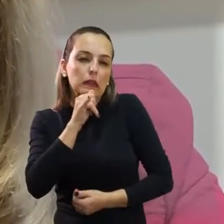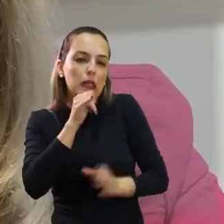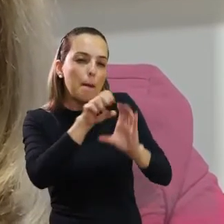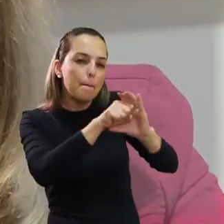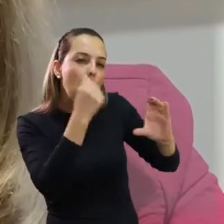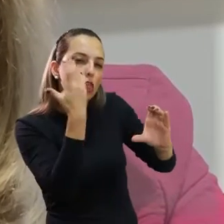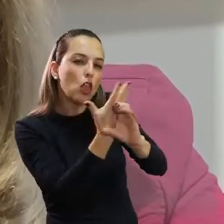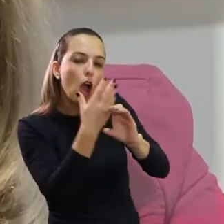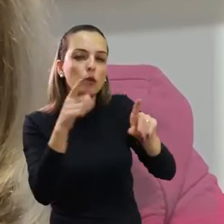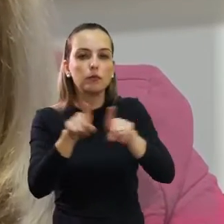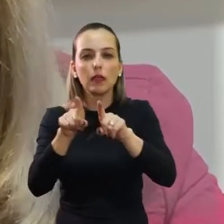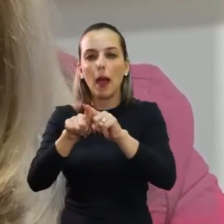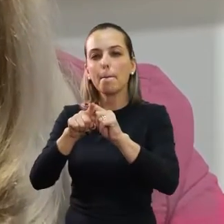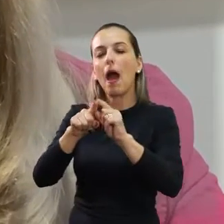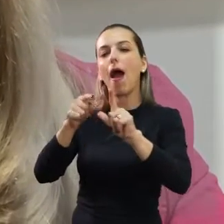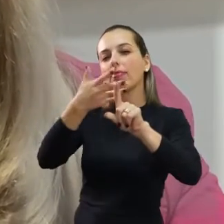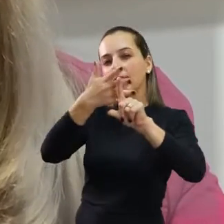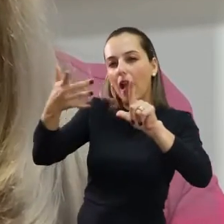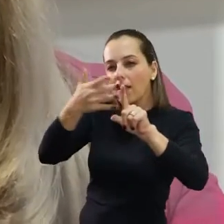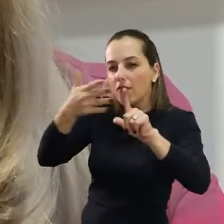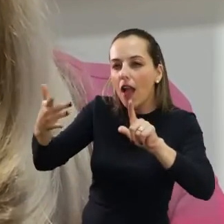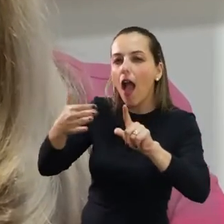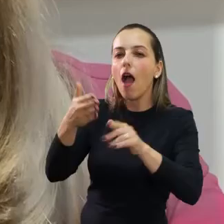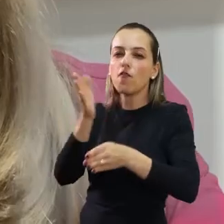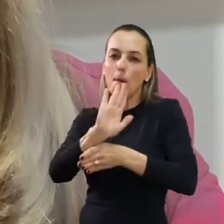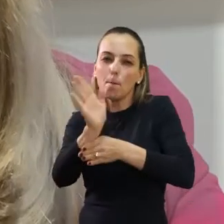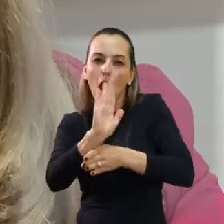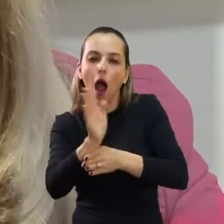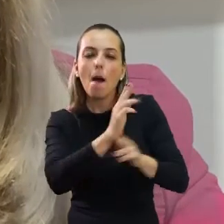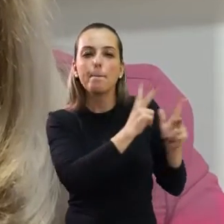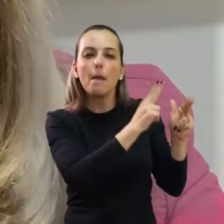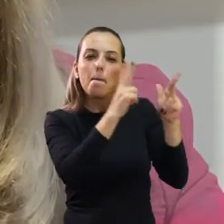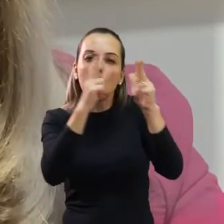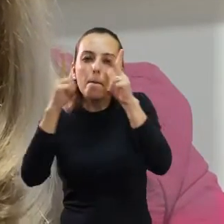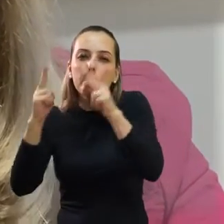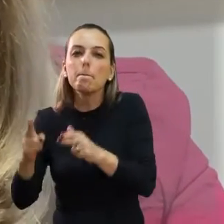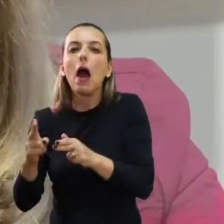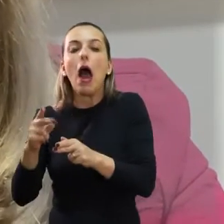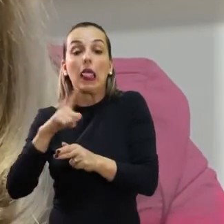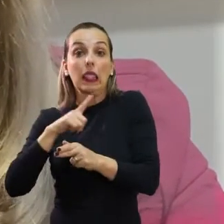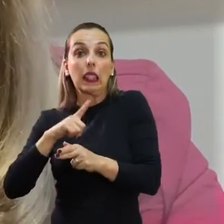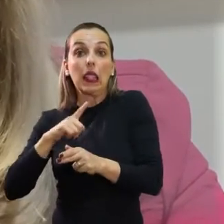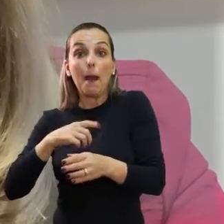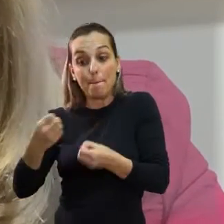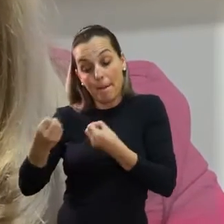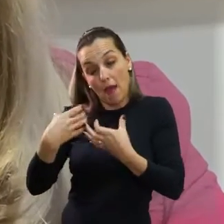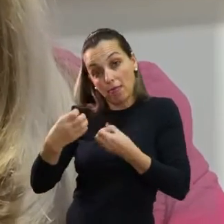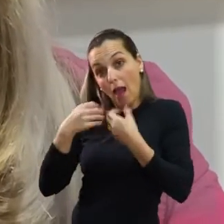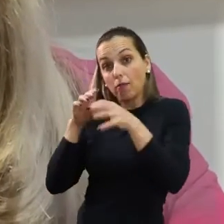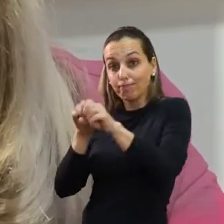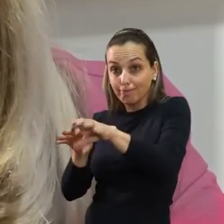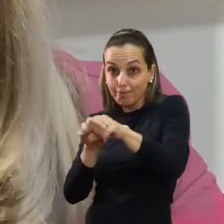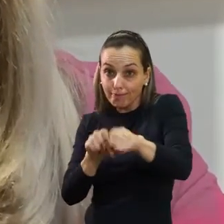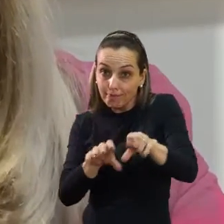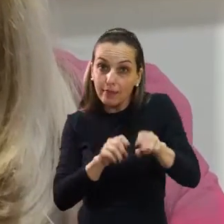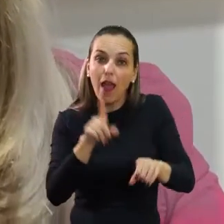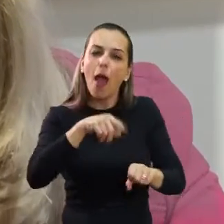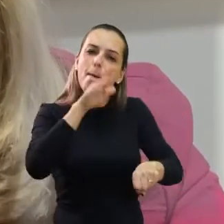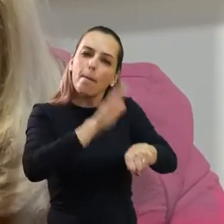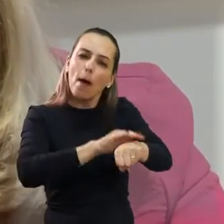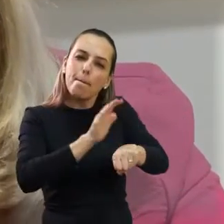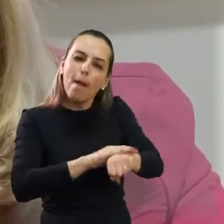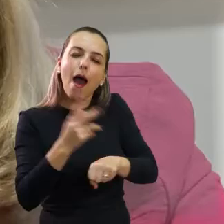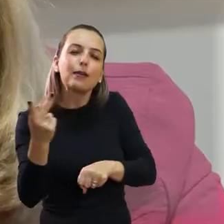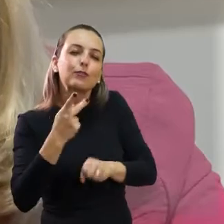Netflix, existem desenhos que são muito didáticos, aproveitando esse momento para cantar com a criança,